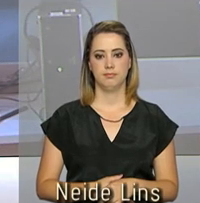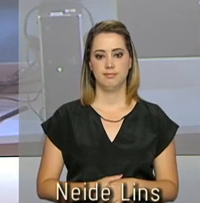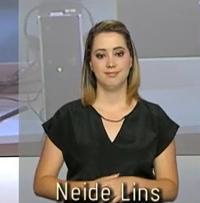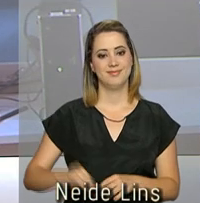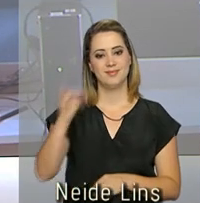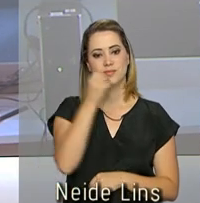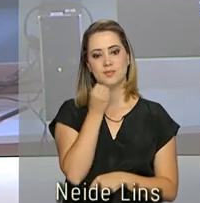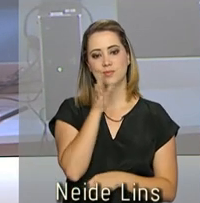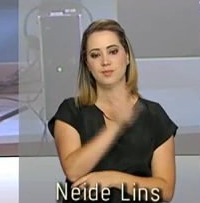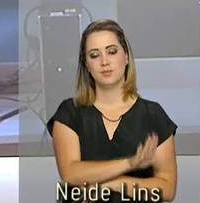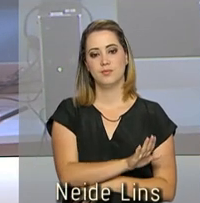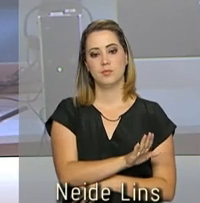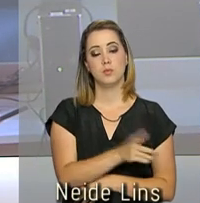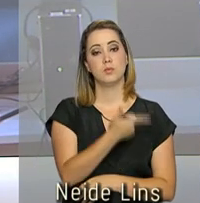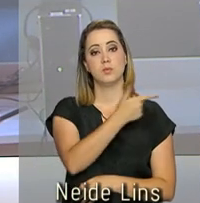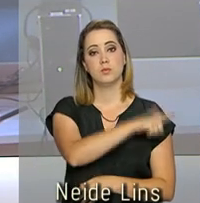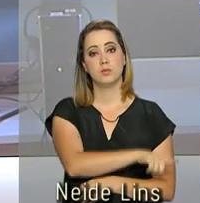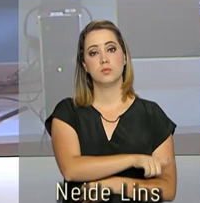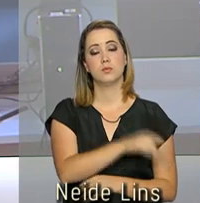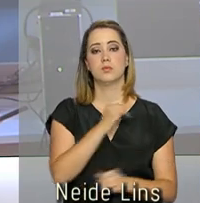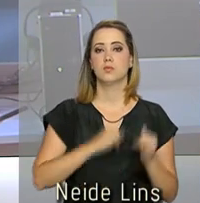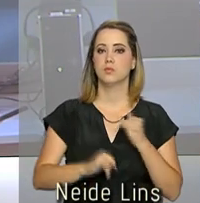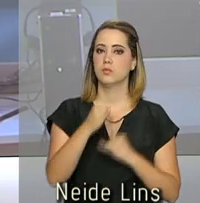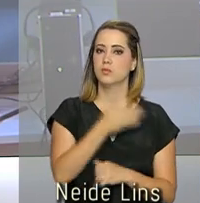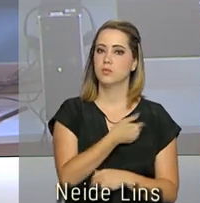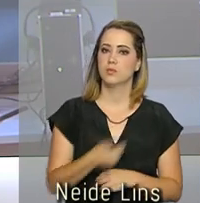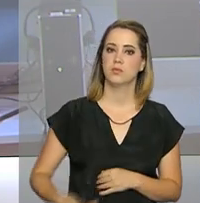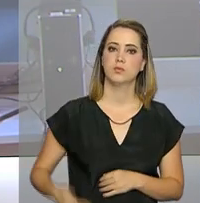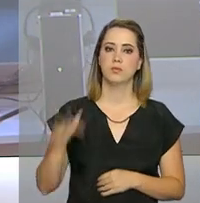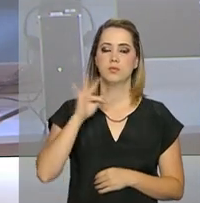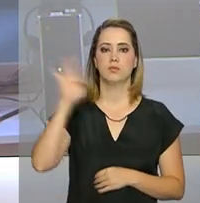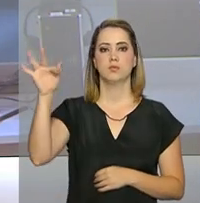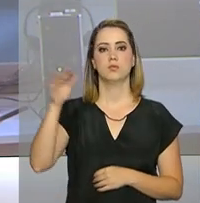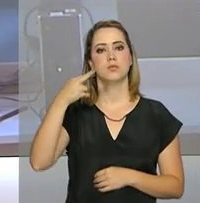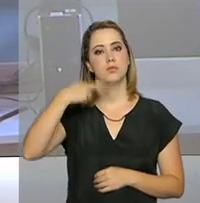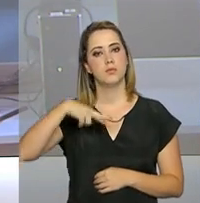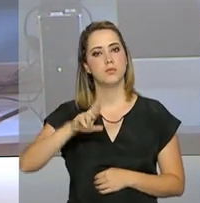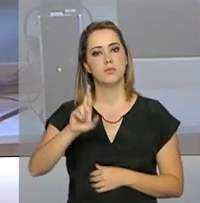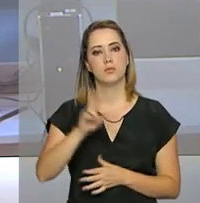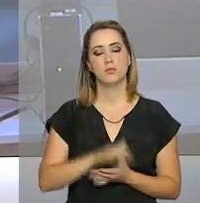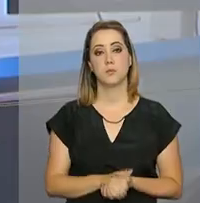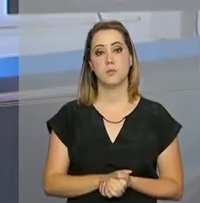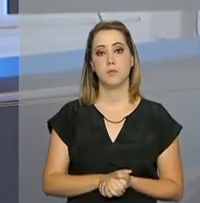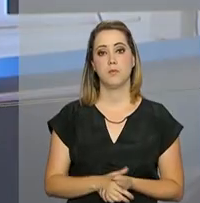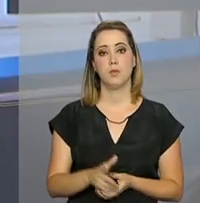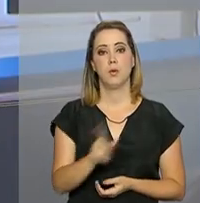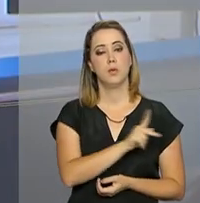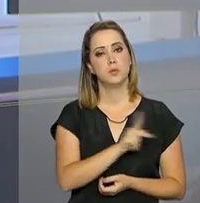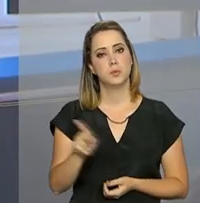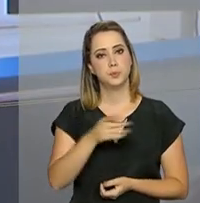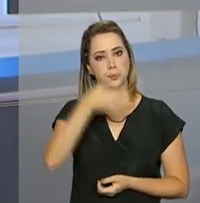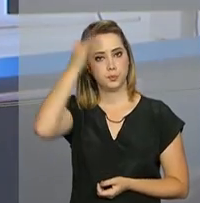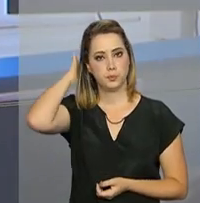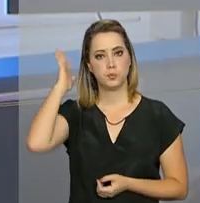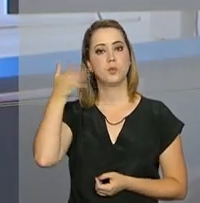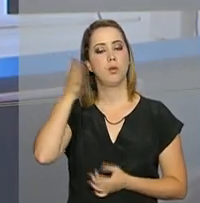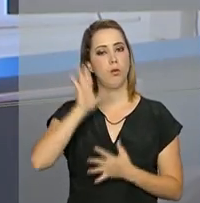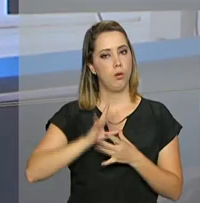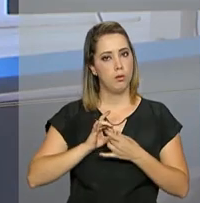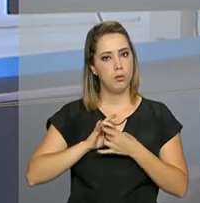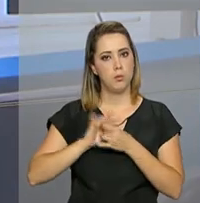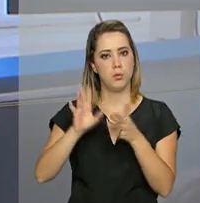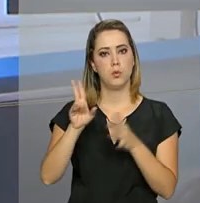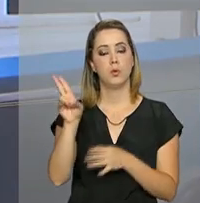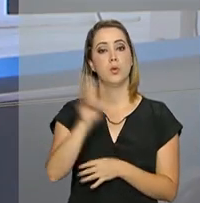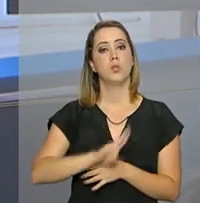Olá, boa tarde. Estamos de volta com as notícias do governo federal no repórter NBR. O presidente Michel Temer